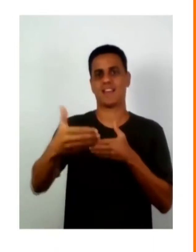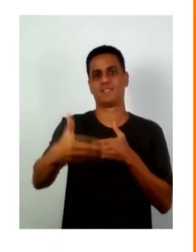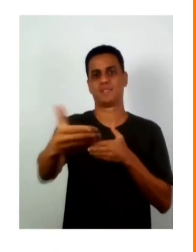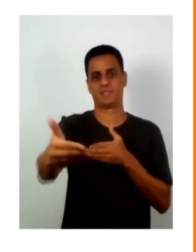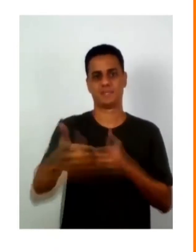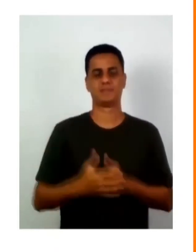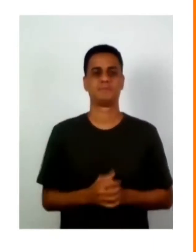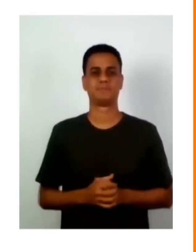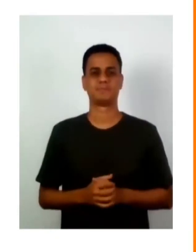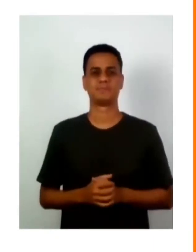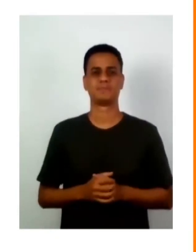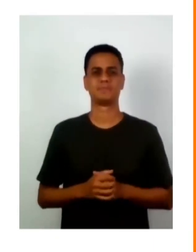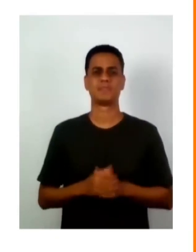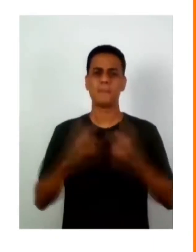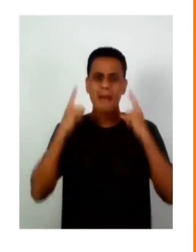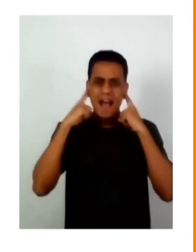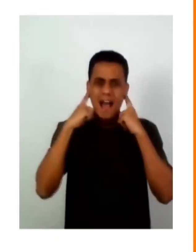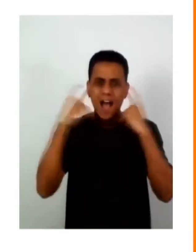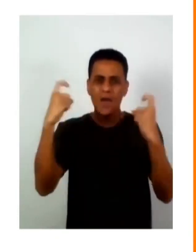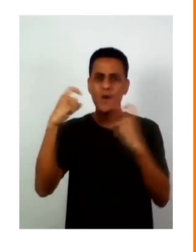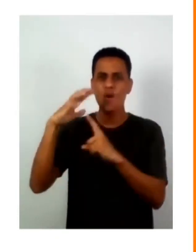barulho para a Feira Preta